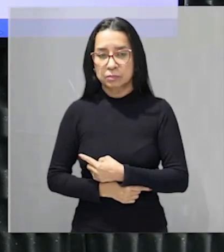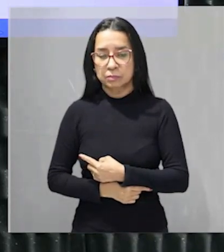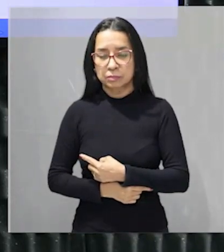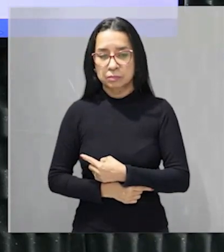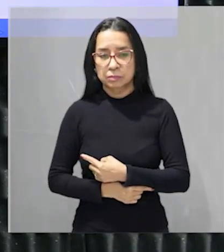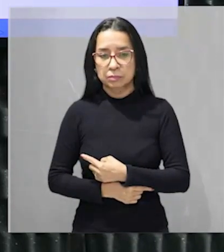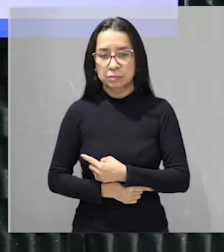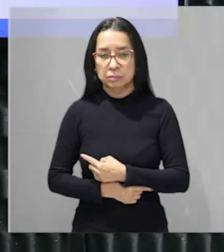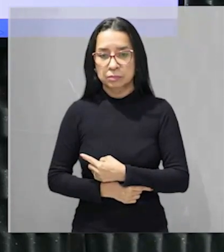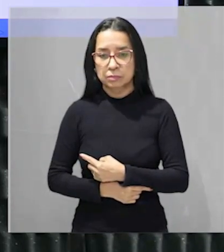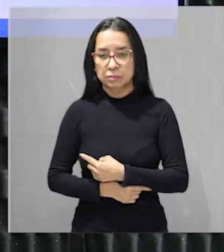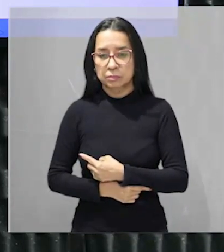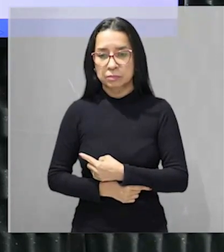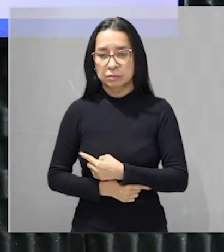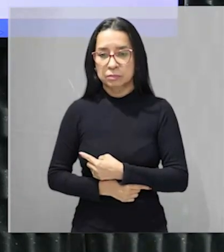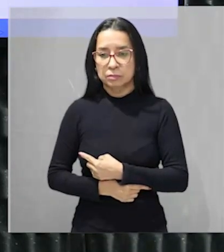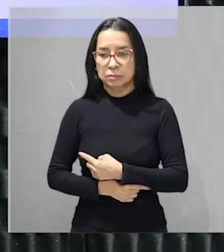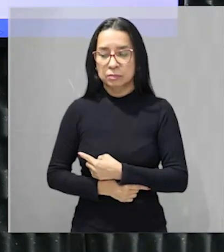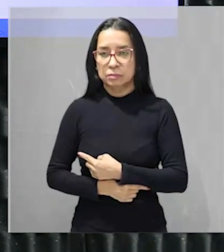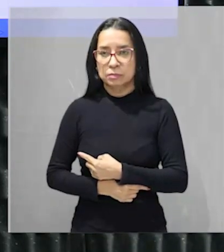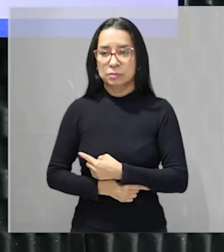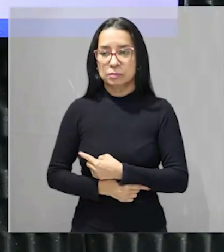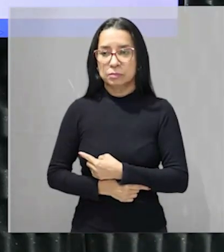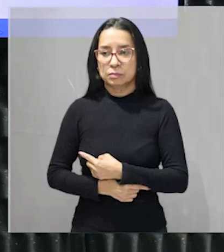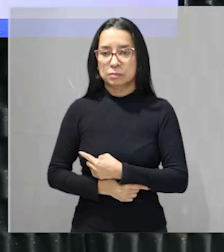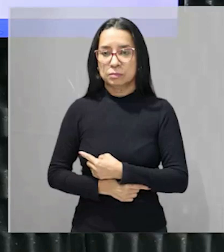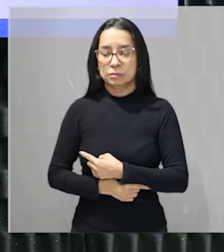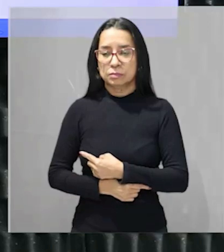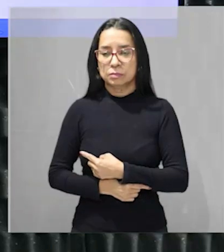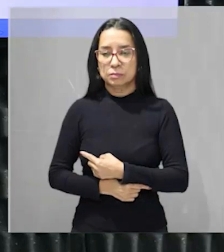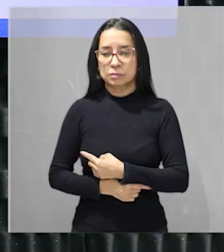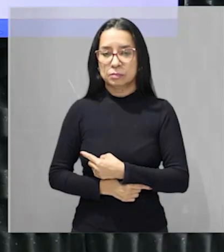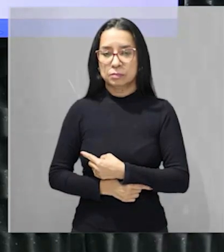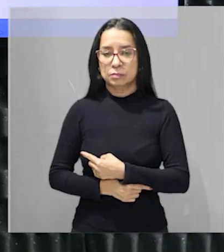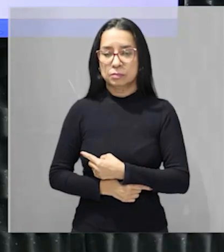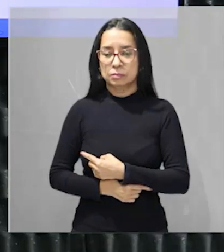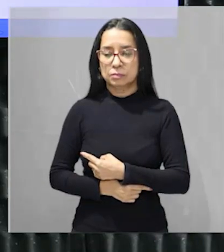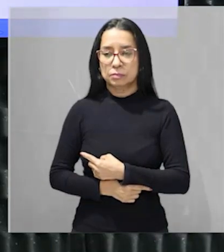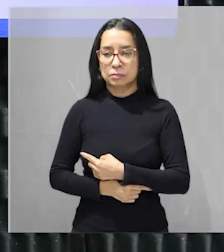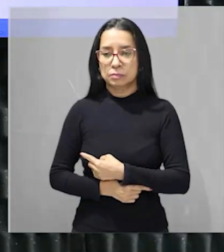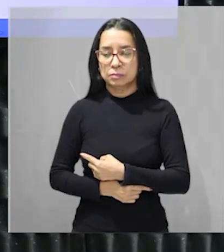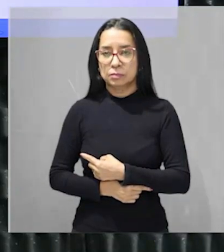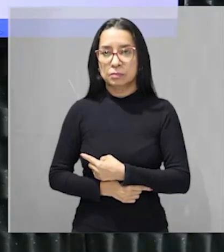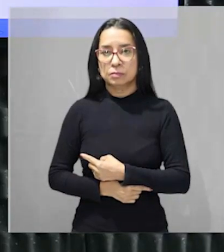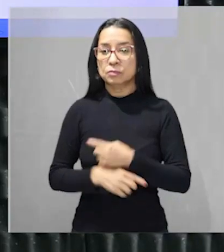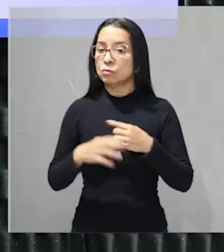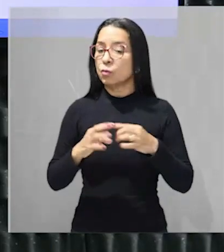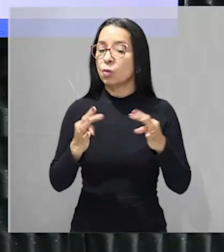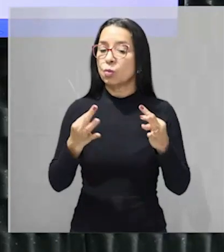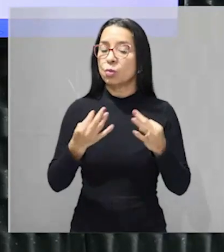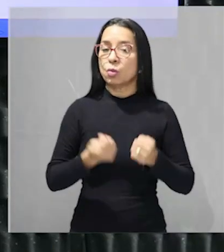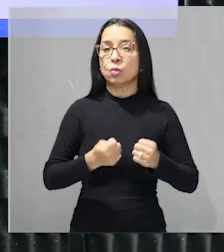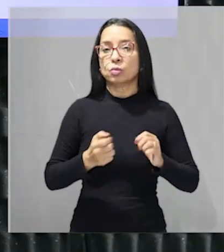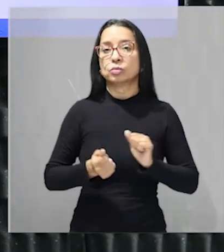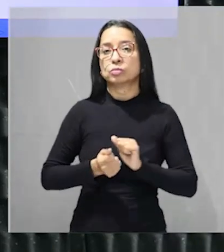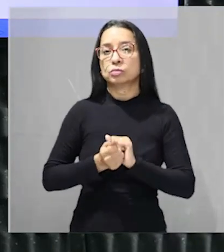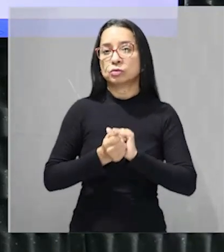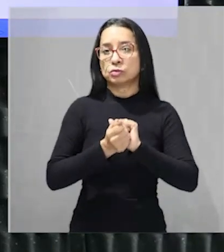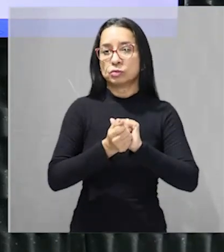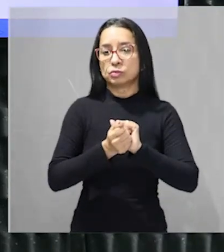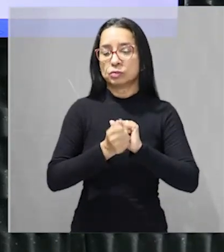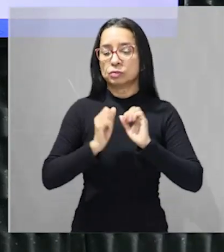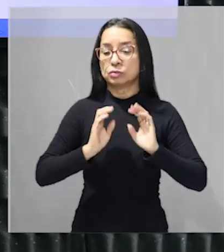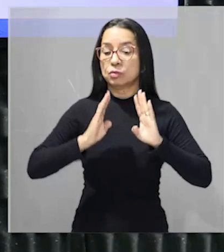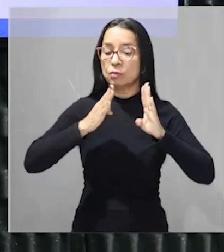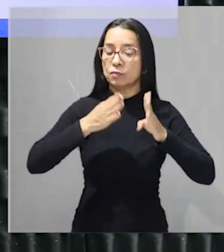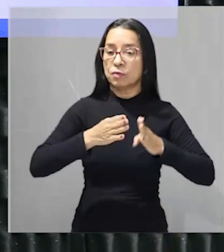corporações transnacionais os madeireiros os colonos sem terras garimpeiras ou seja todos aí juntos no intuito